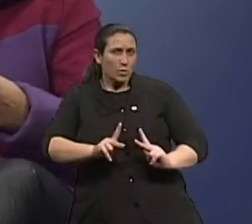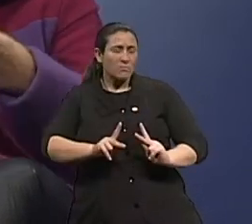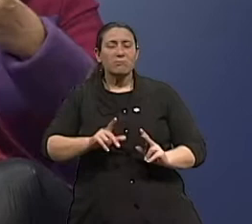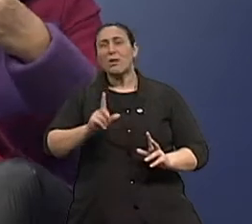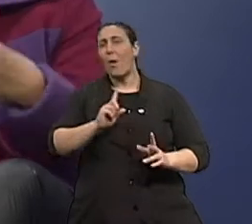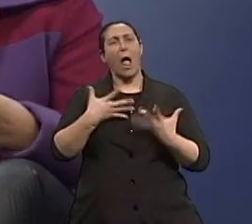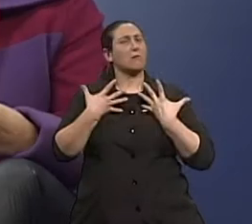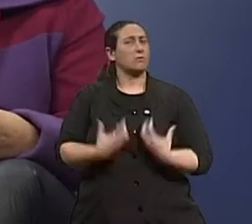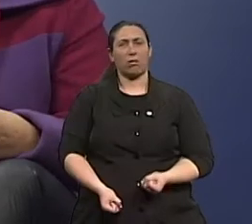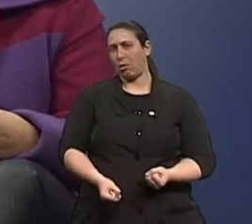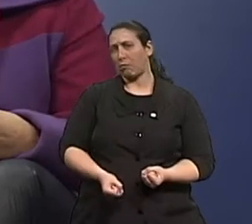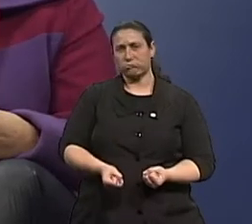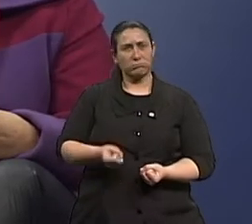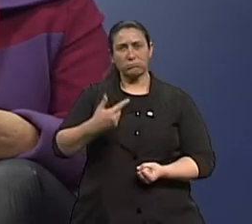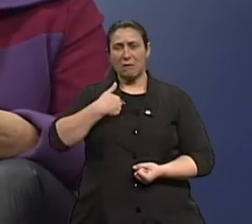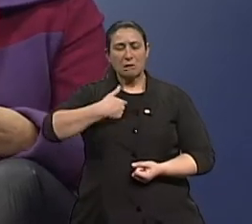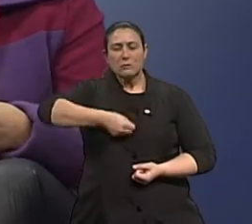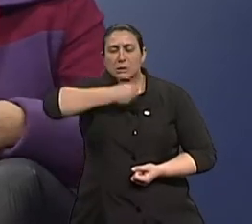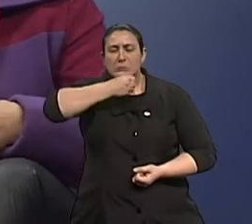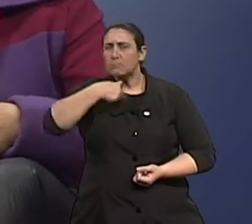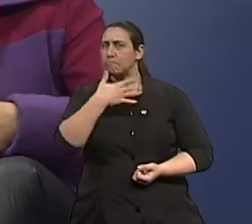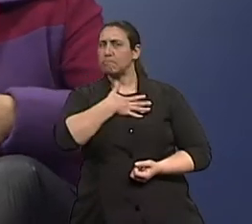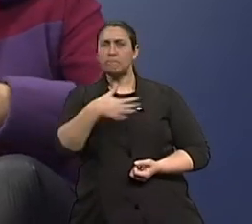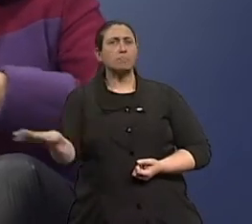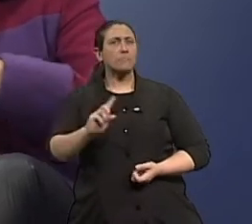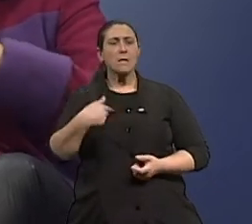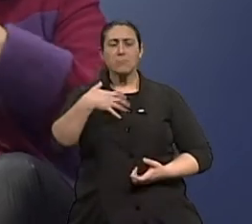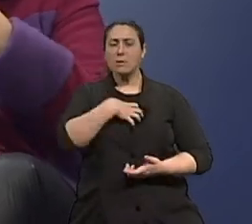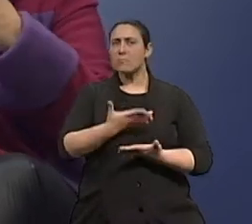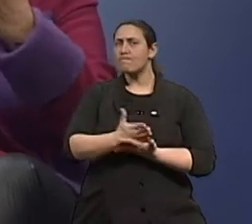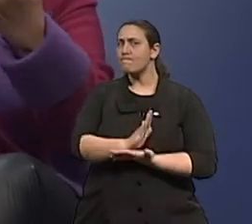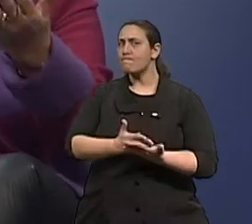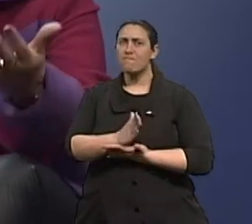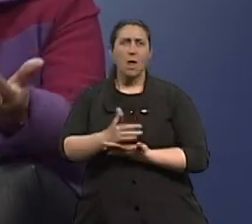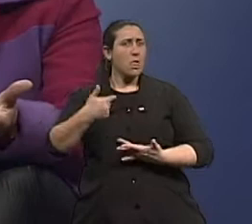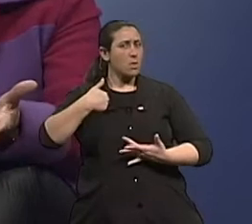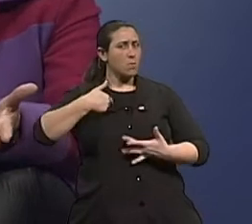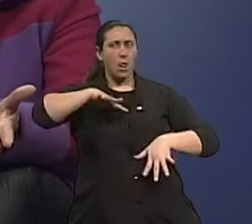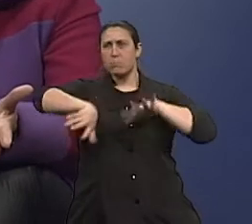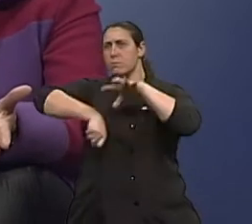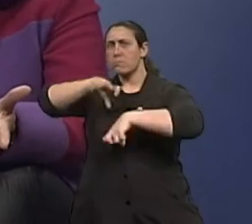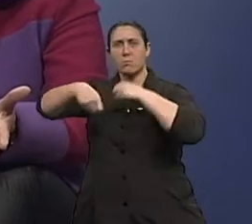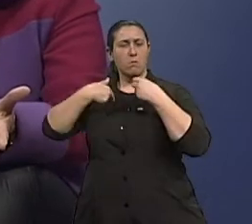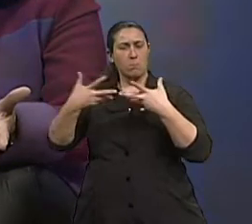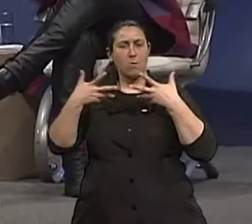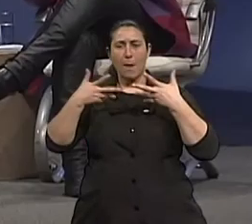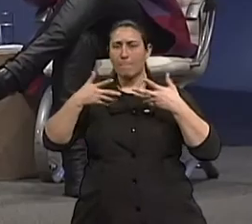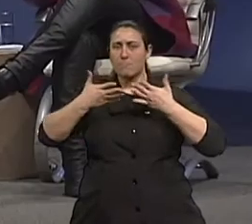não tem tranquilidade para o envelhecimento e ficam com aquela eterna busca da fonte da juventude.